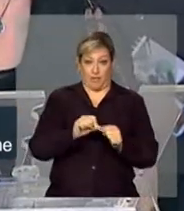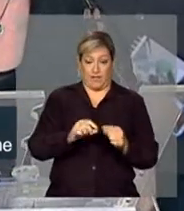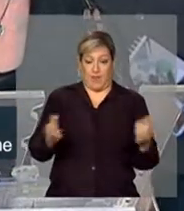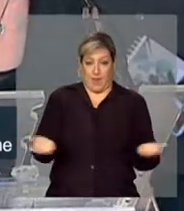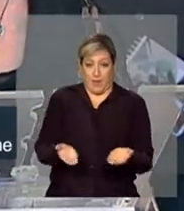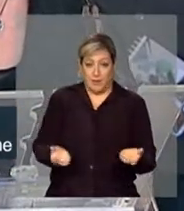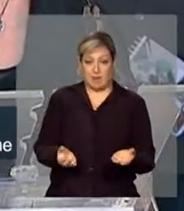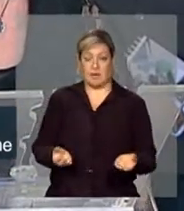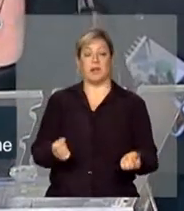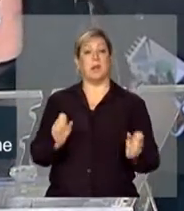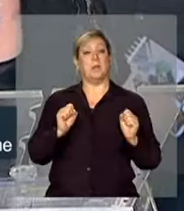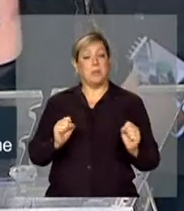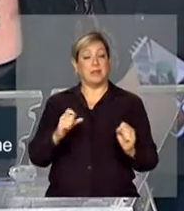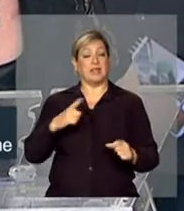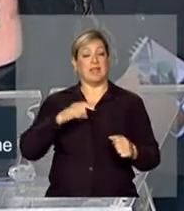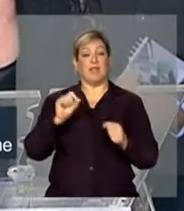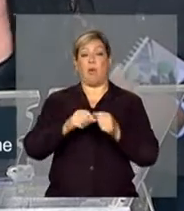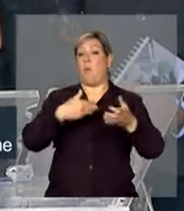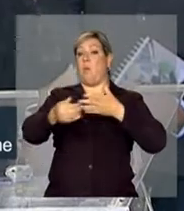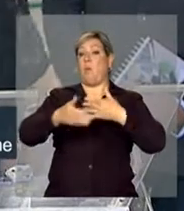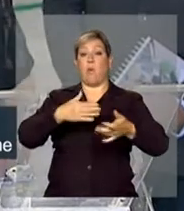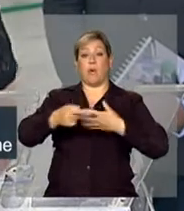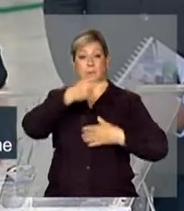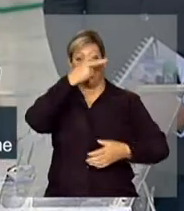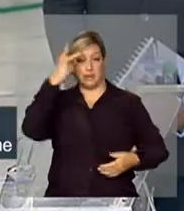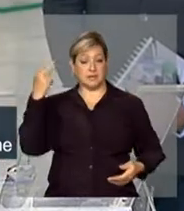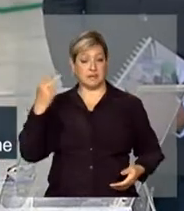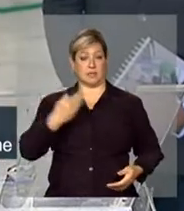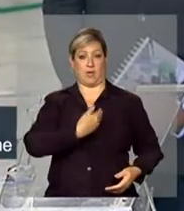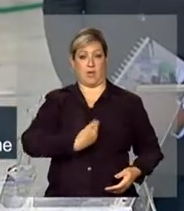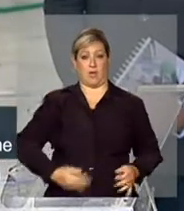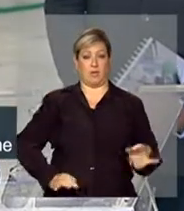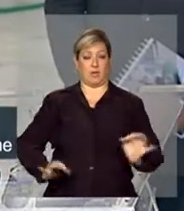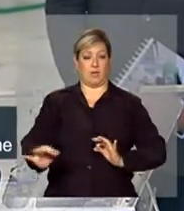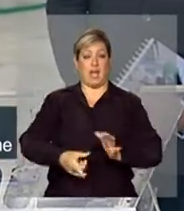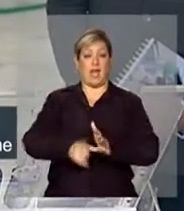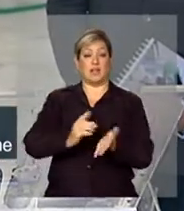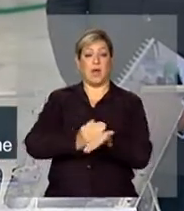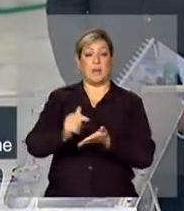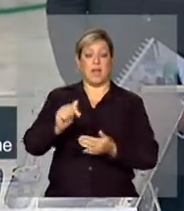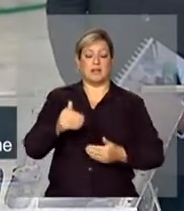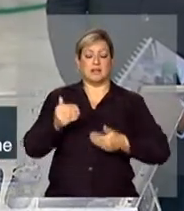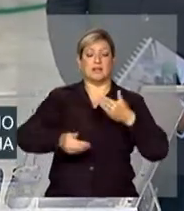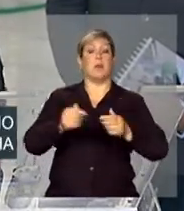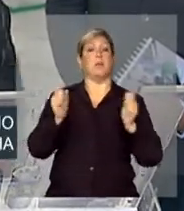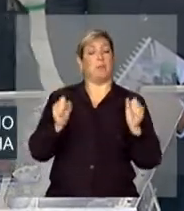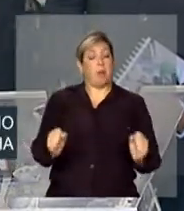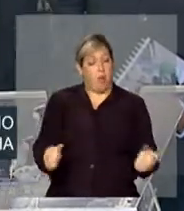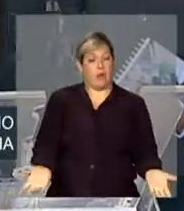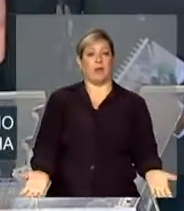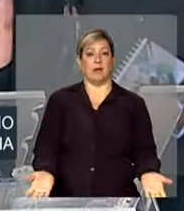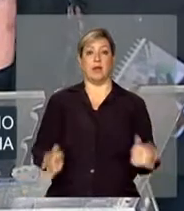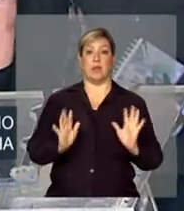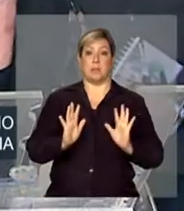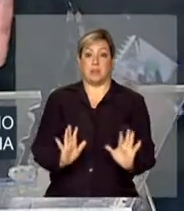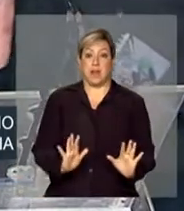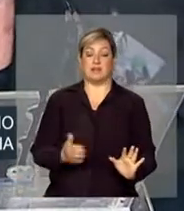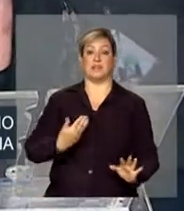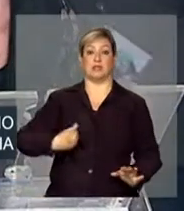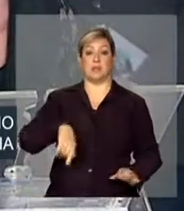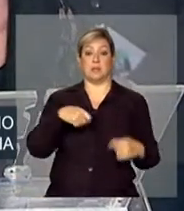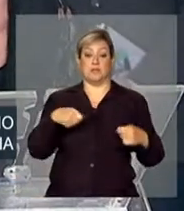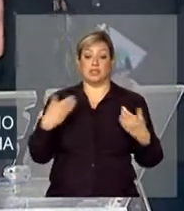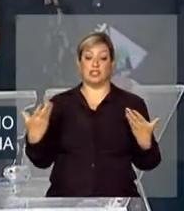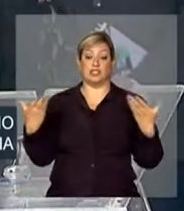ter sido feito por qualquer governante antes da gente começar essa nossa trajetória? Poderia. Nós, se não, tivemos que